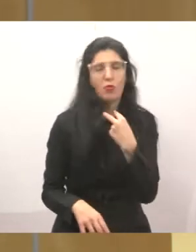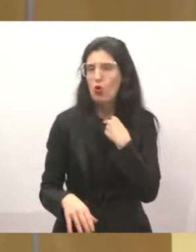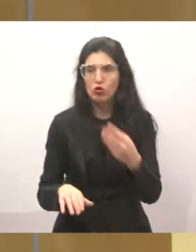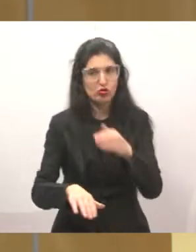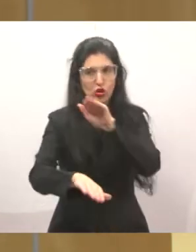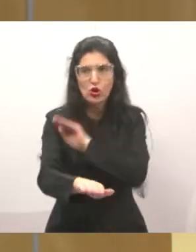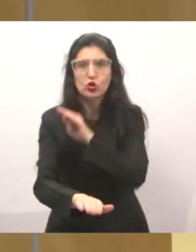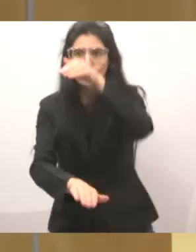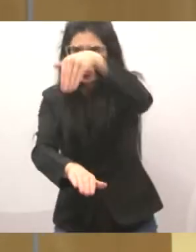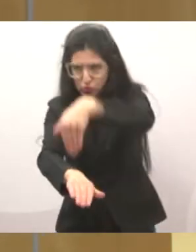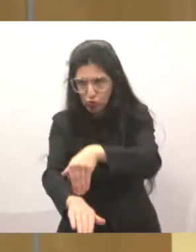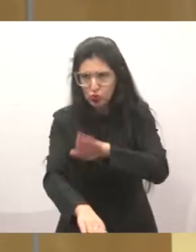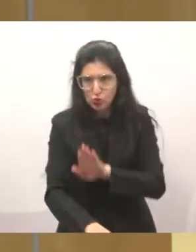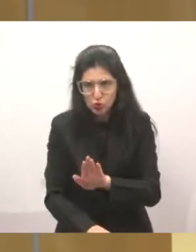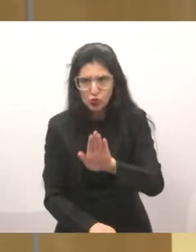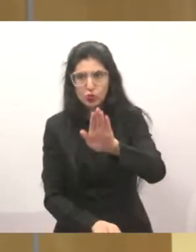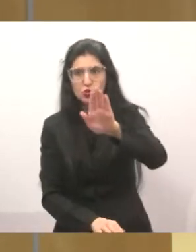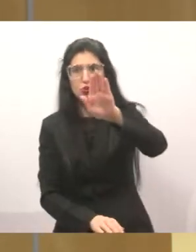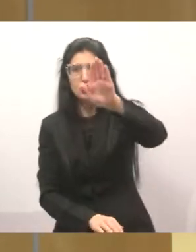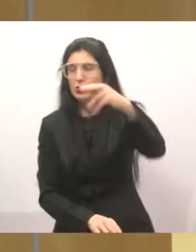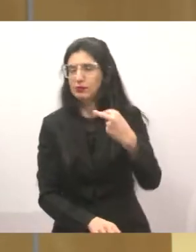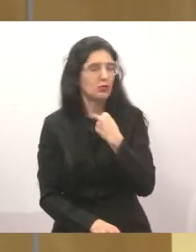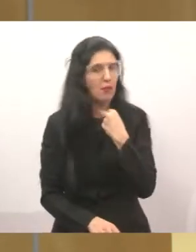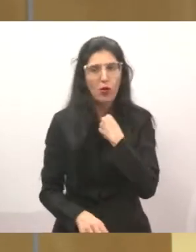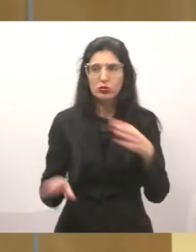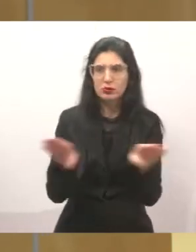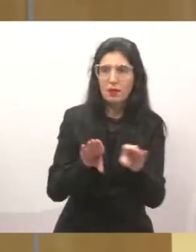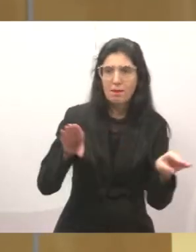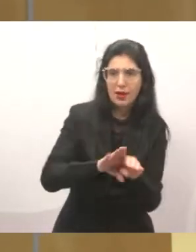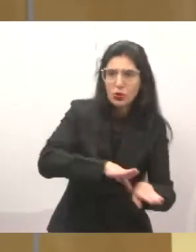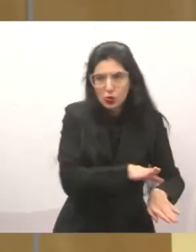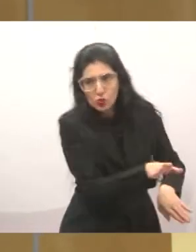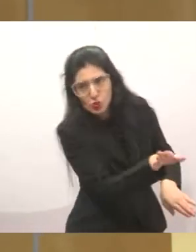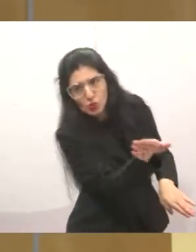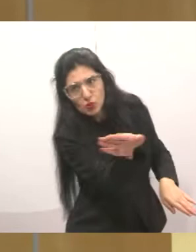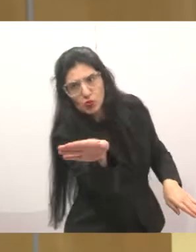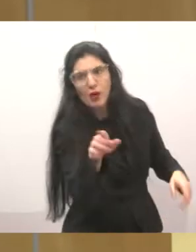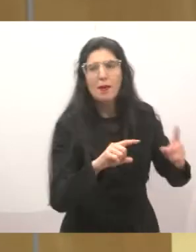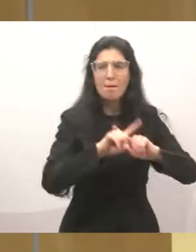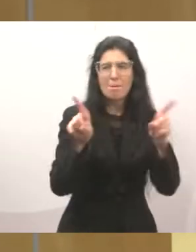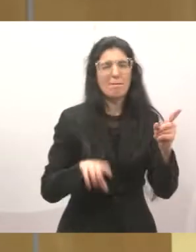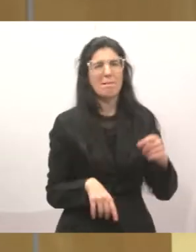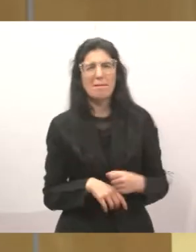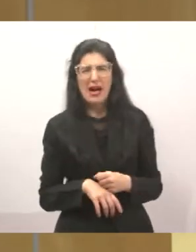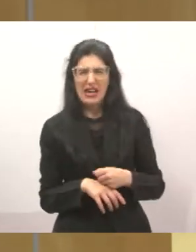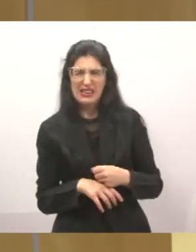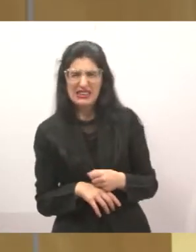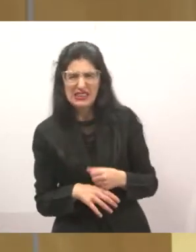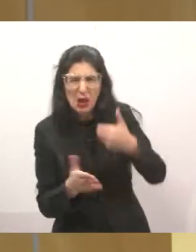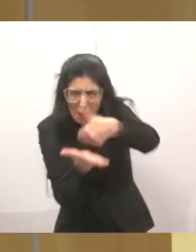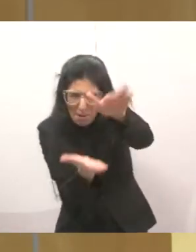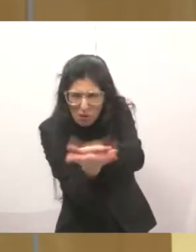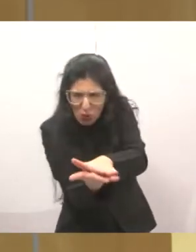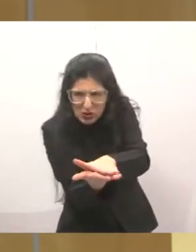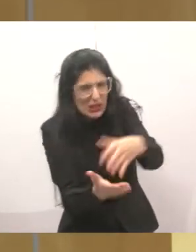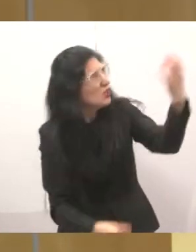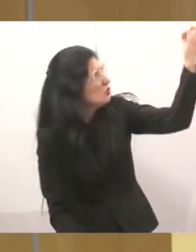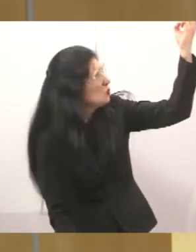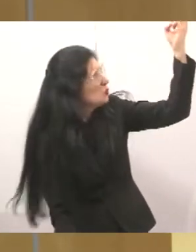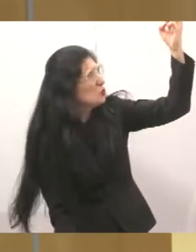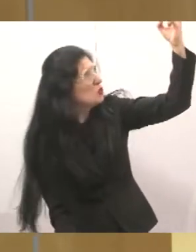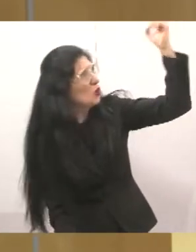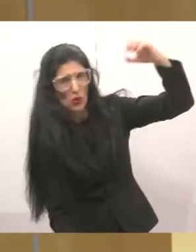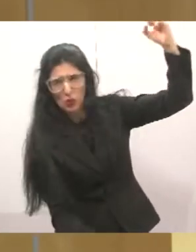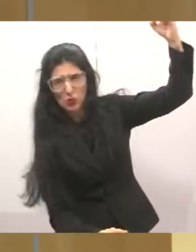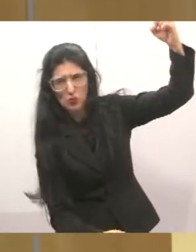na curva. E aí muitos moradores questionam a gente. Não pode ter lombada, mas pode ter radar. Então esse é um questionamento do povo, da população,